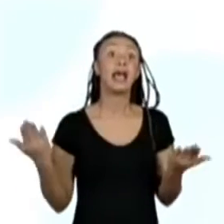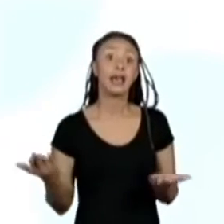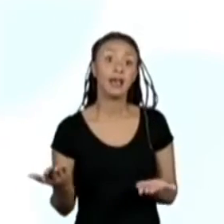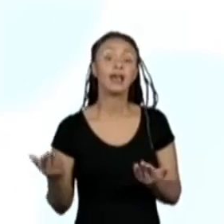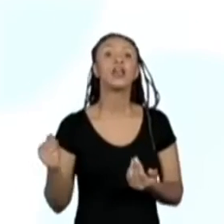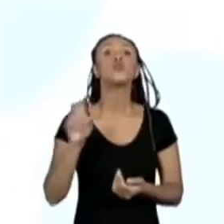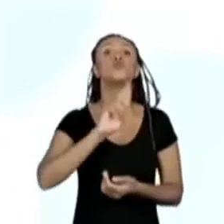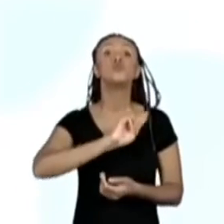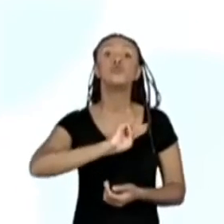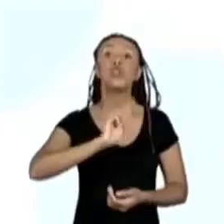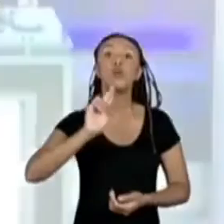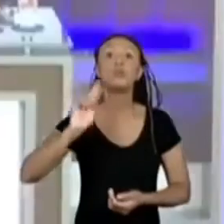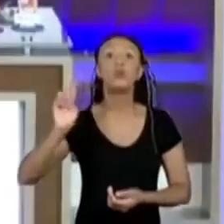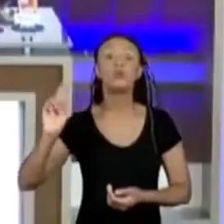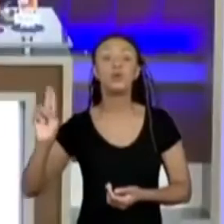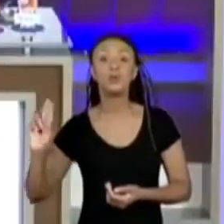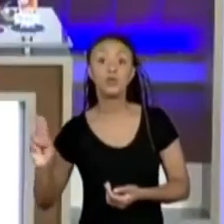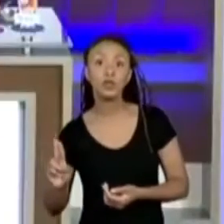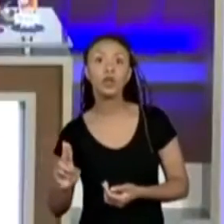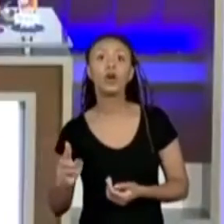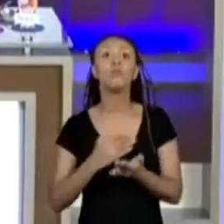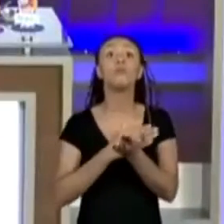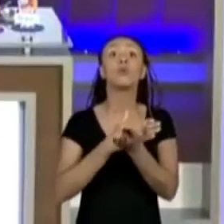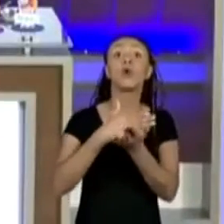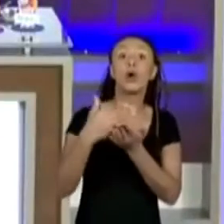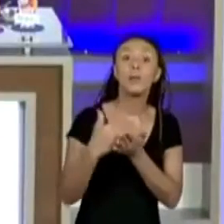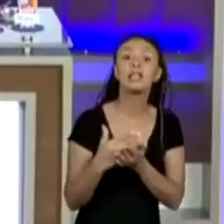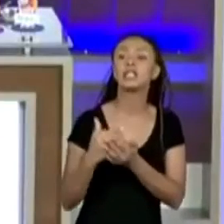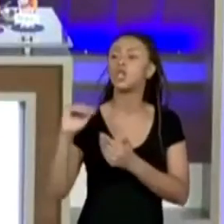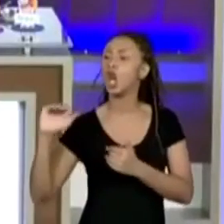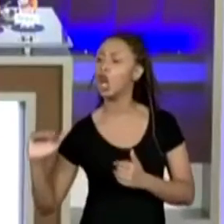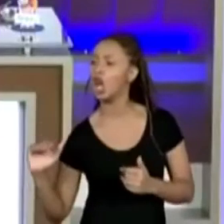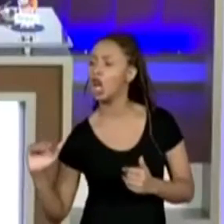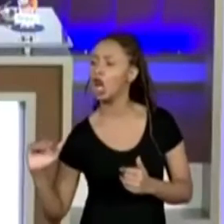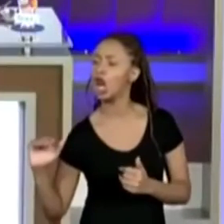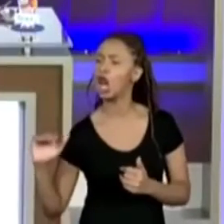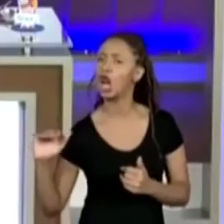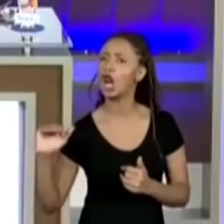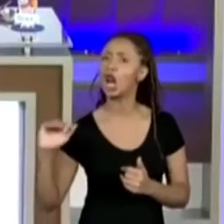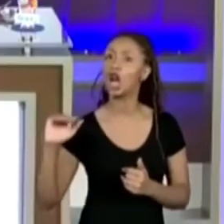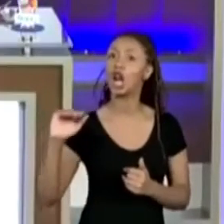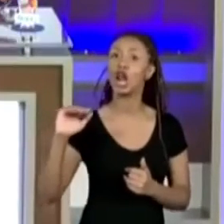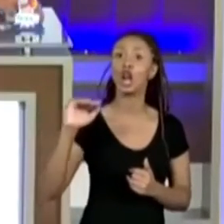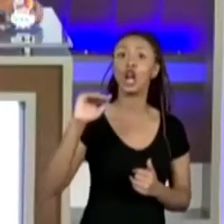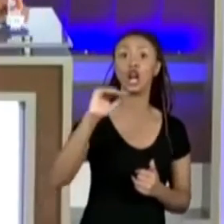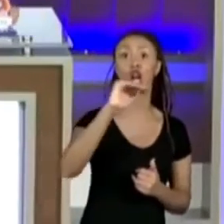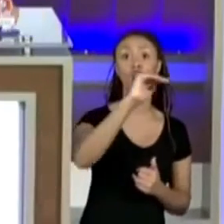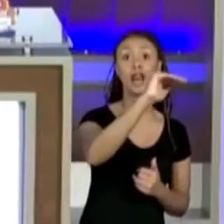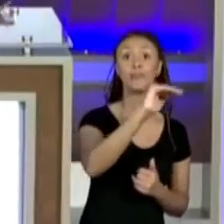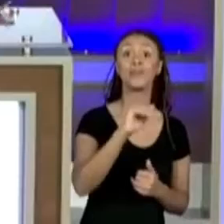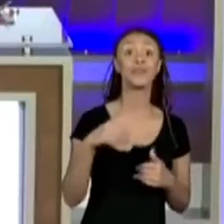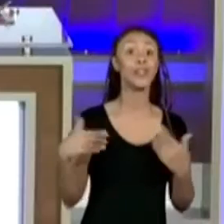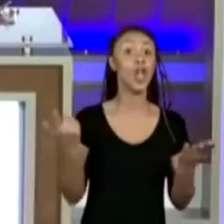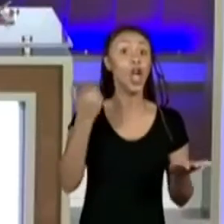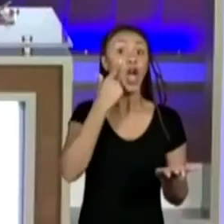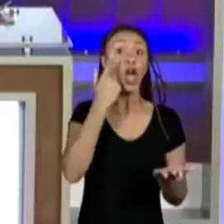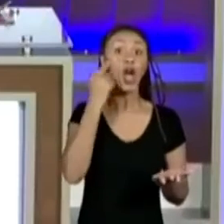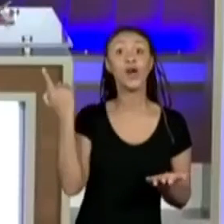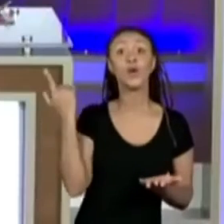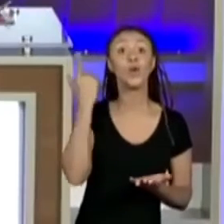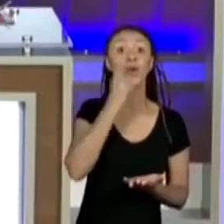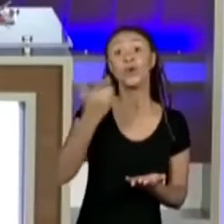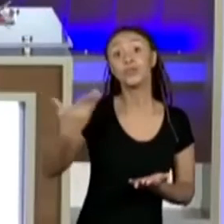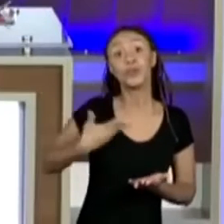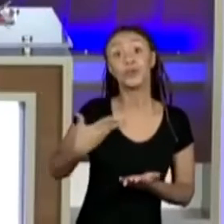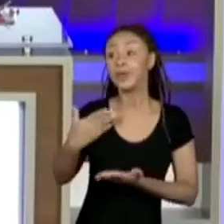Então, olha só o que eu trouxe aqui para a gente. Os amigos do João Pedro. Olha que legal.